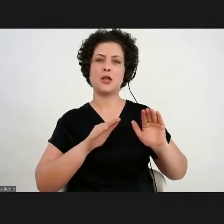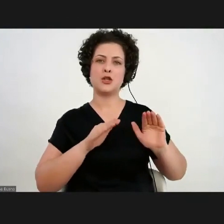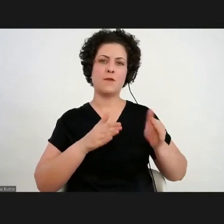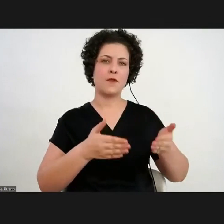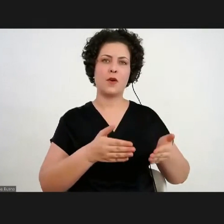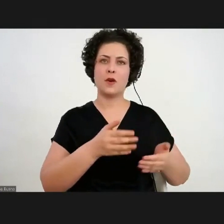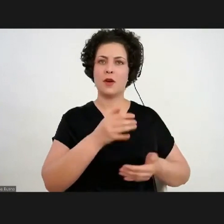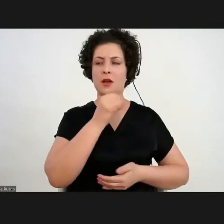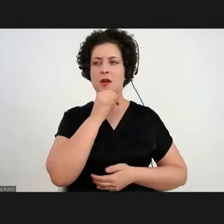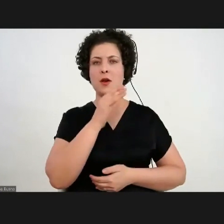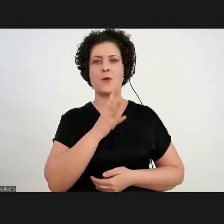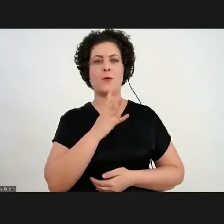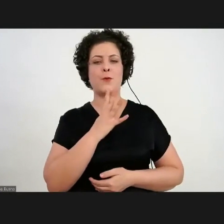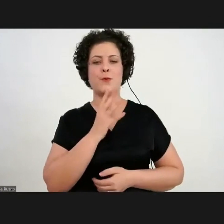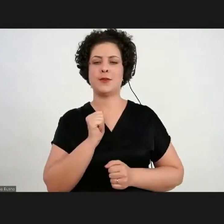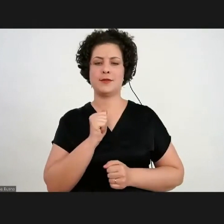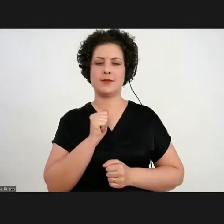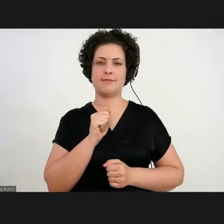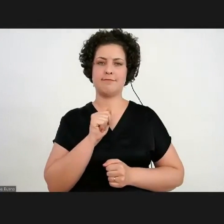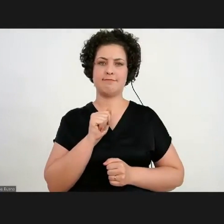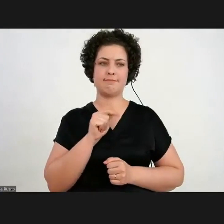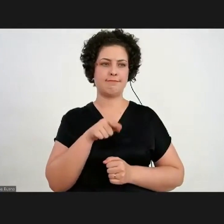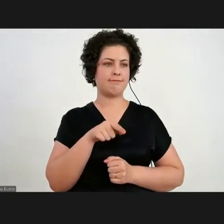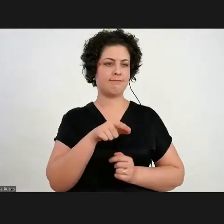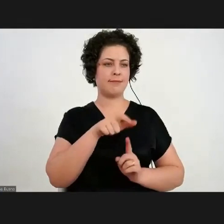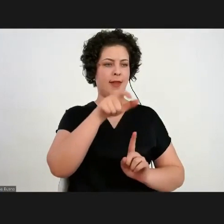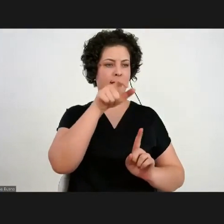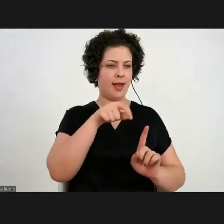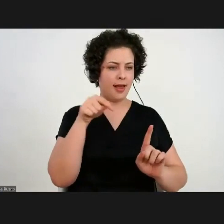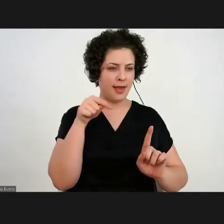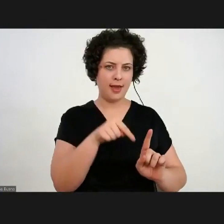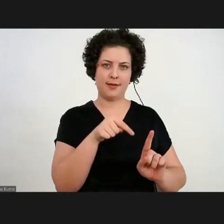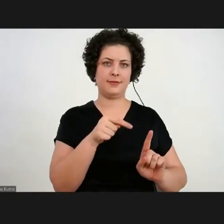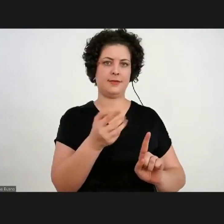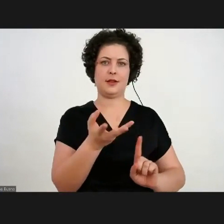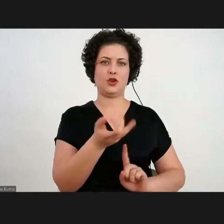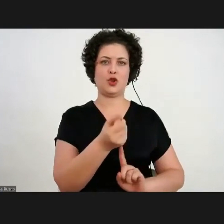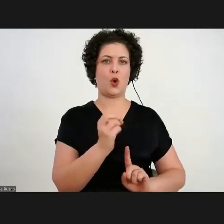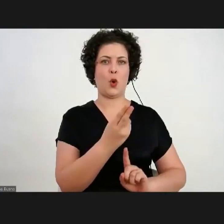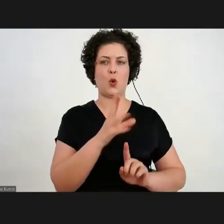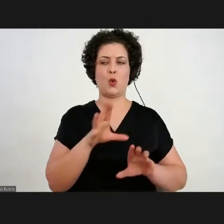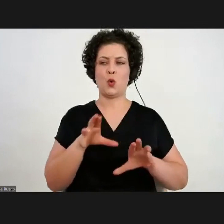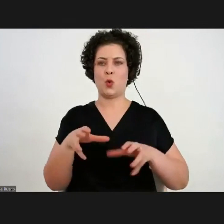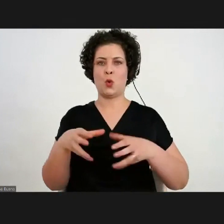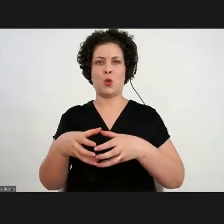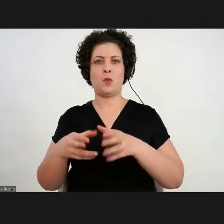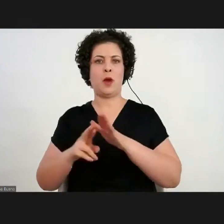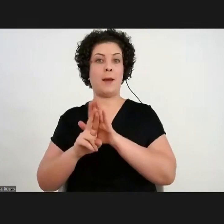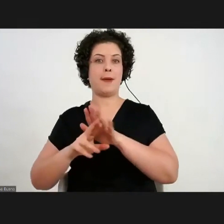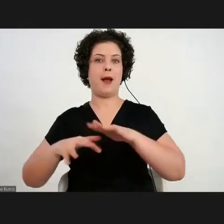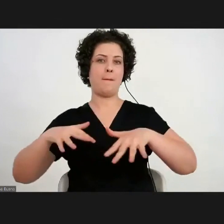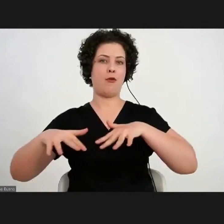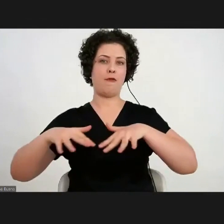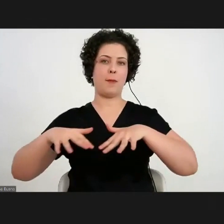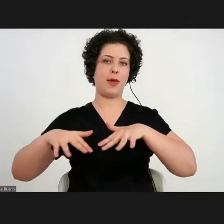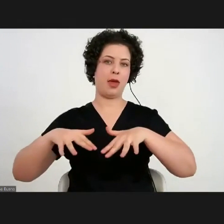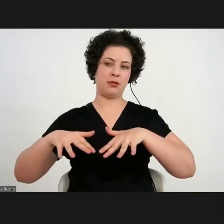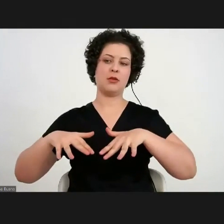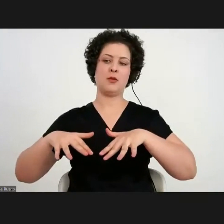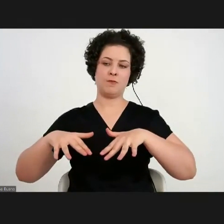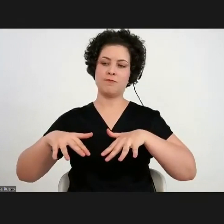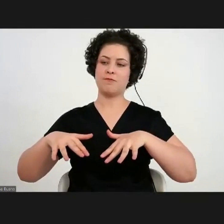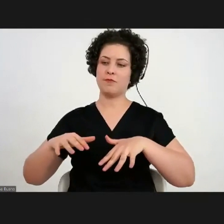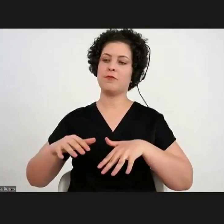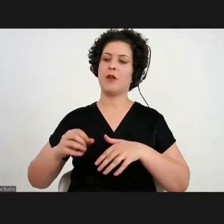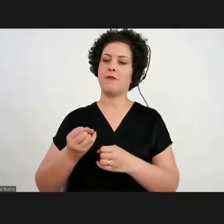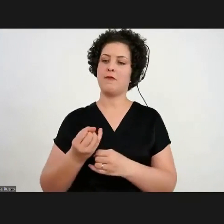Queremos conhecer determinado artista está no museu, ou grupo de artistas que representa determinado movimento. E também muitas atividades